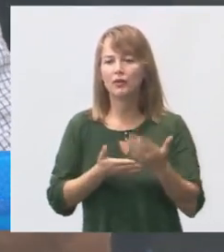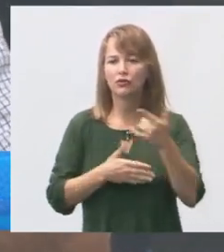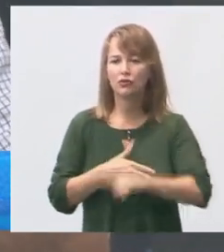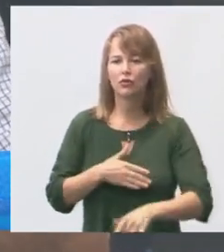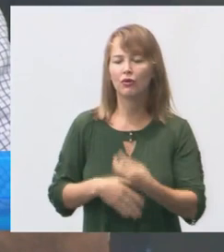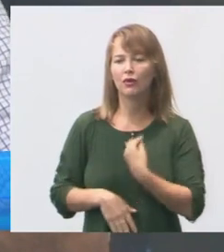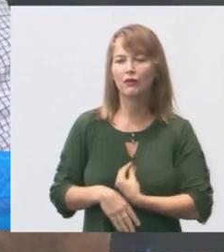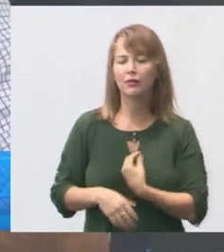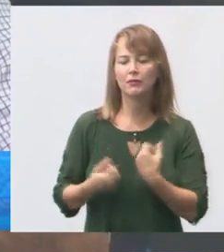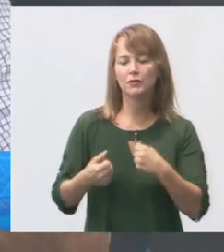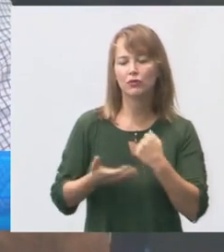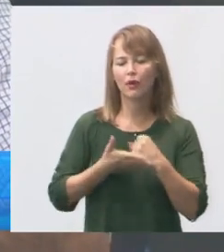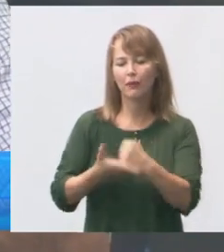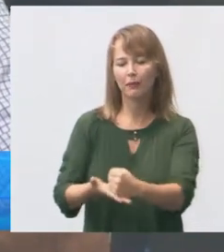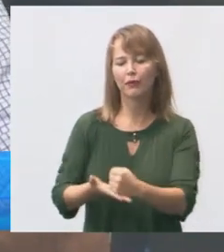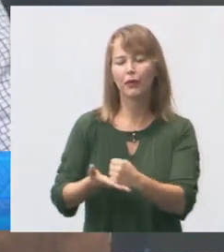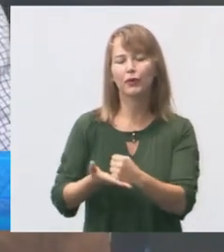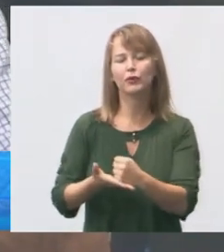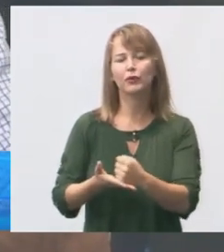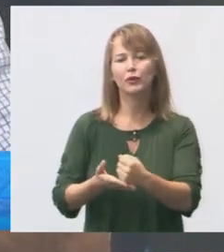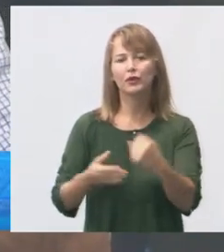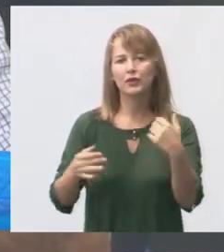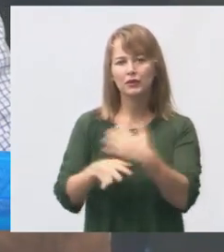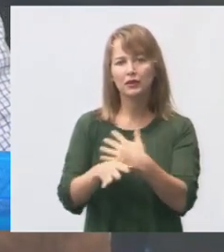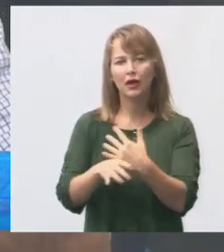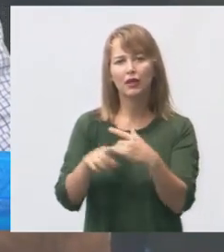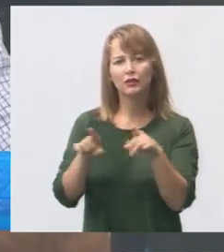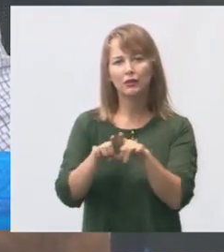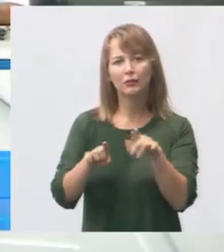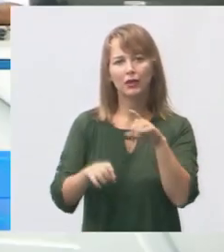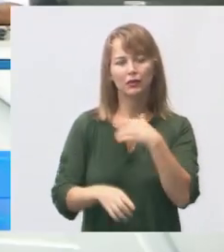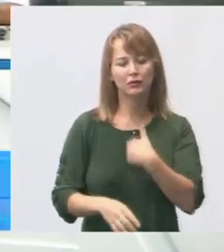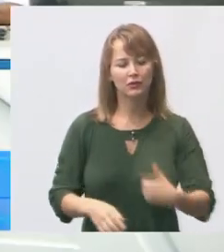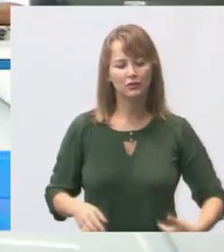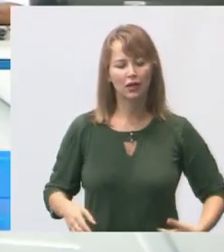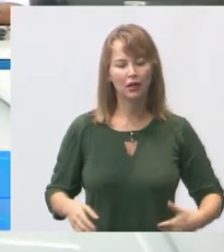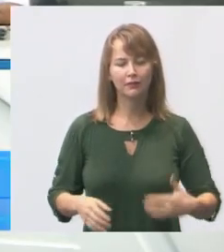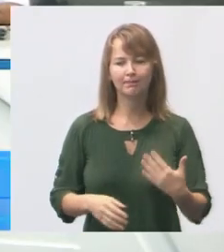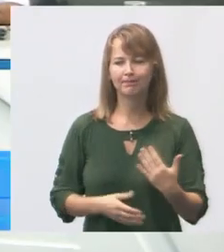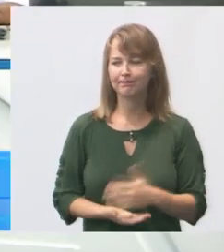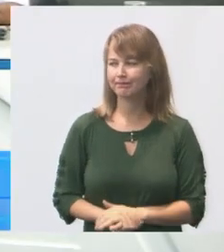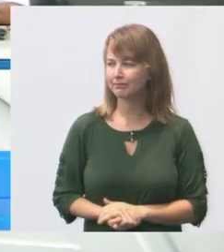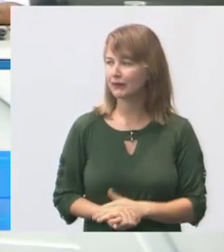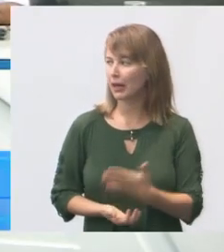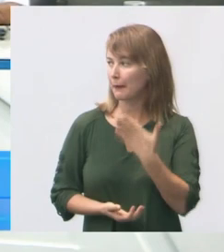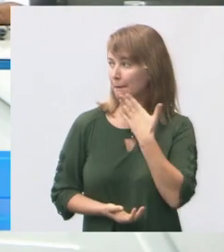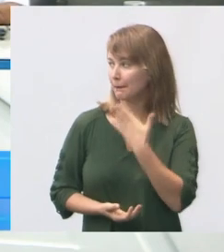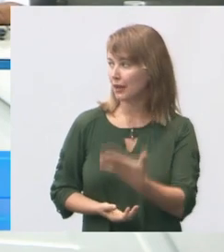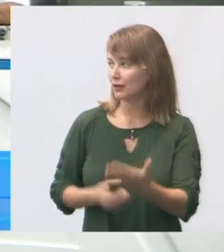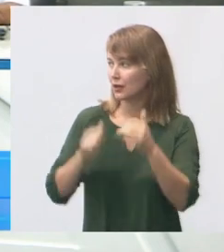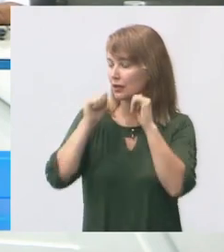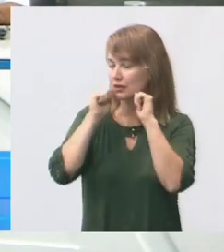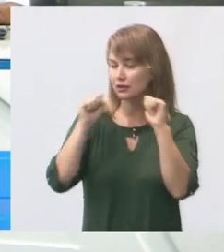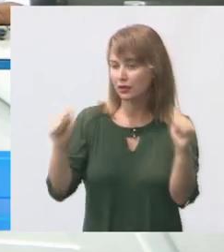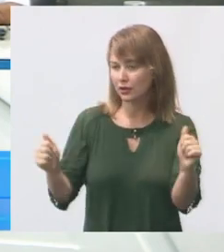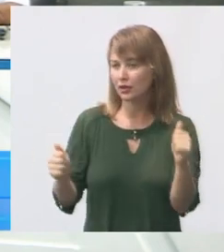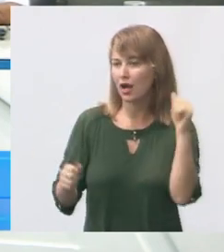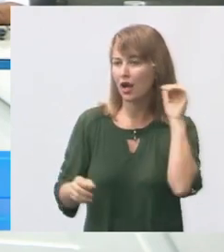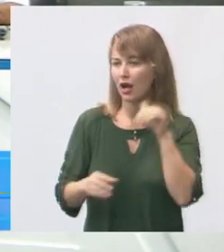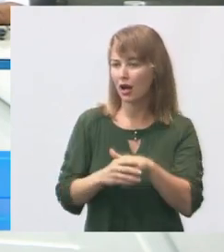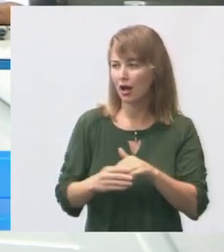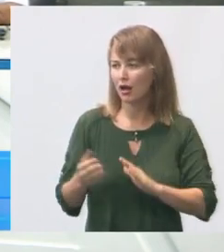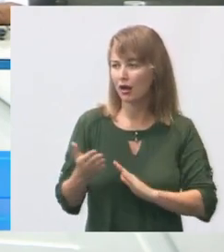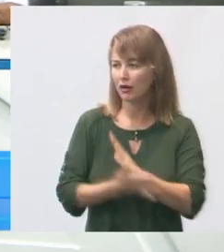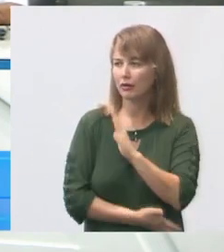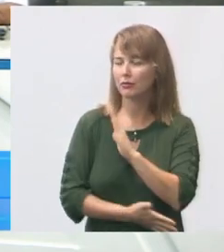do município, o apoio do Estado. Solicito então a assessoria, aprovado aqui por unanimidade, que